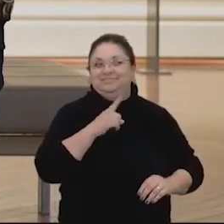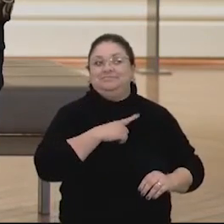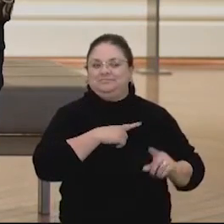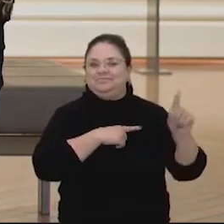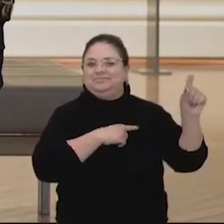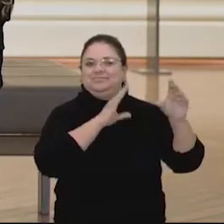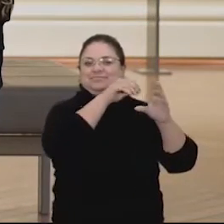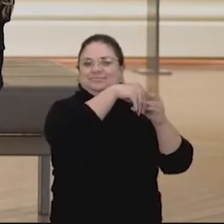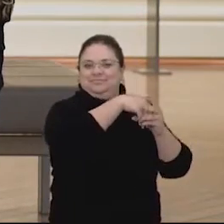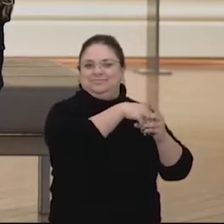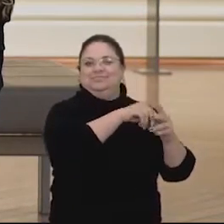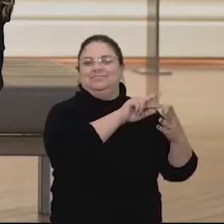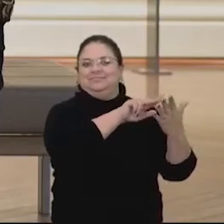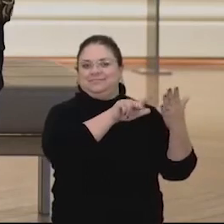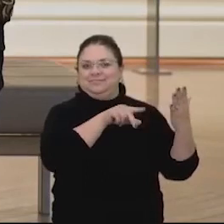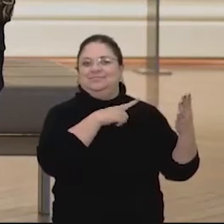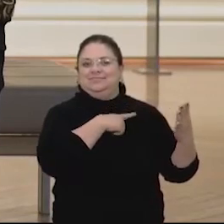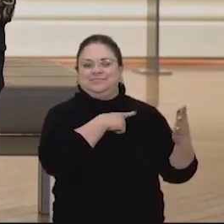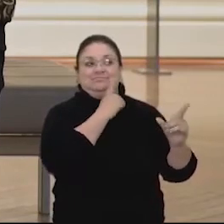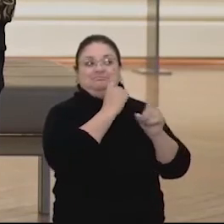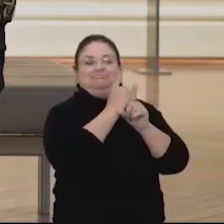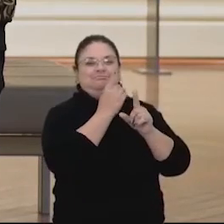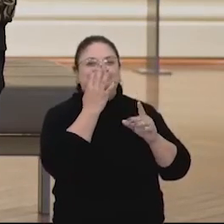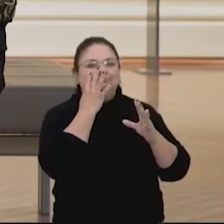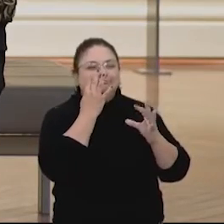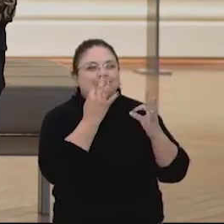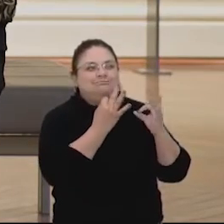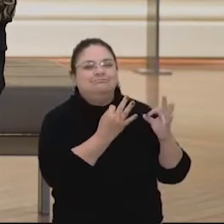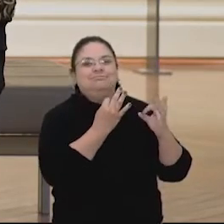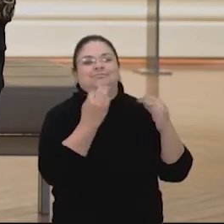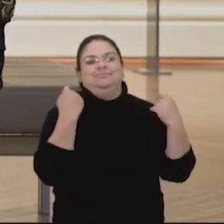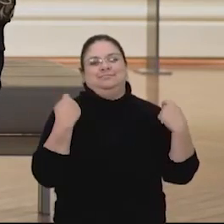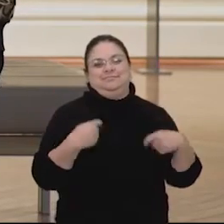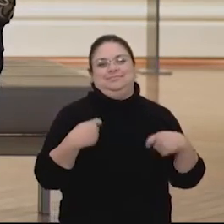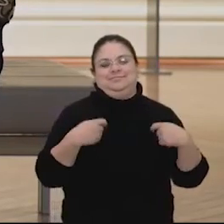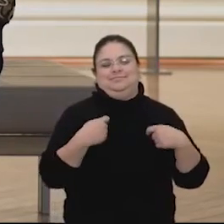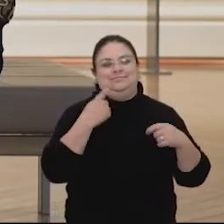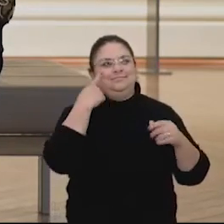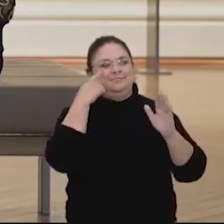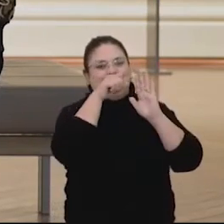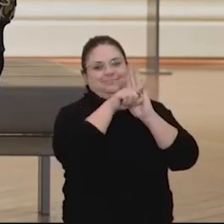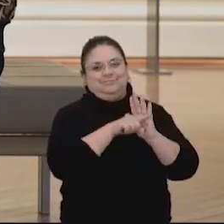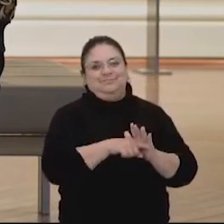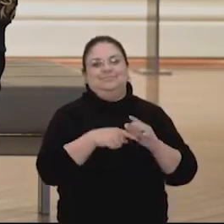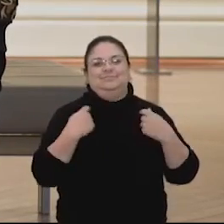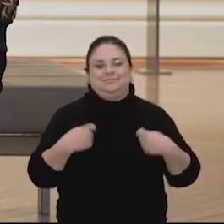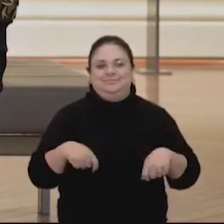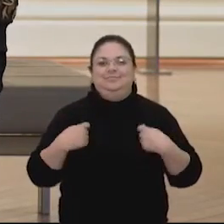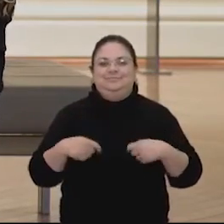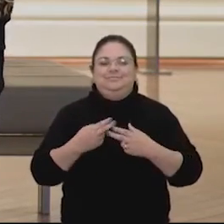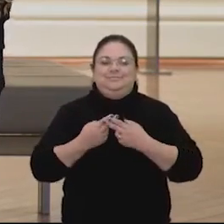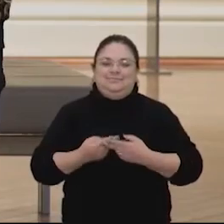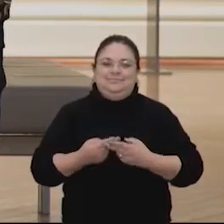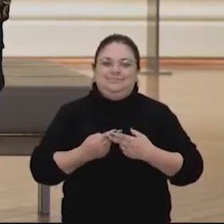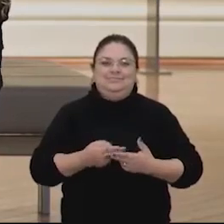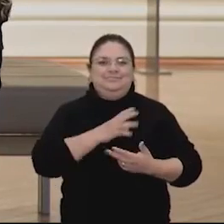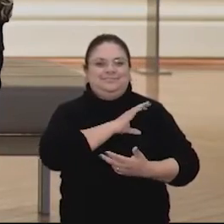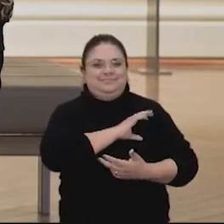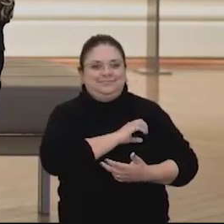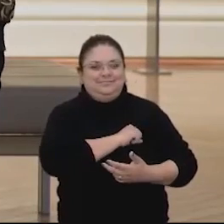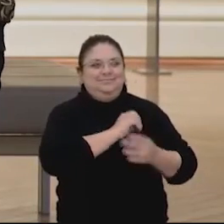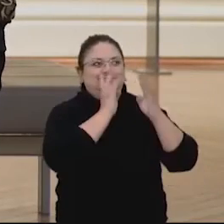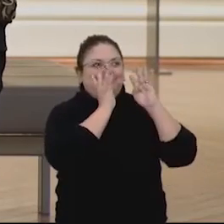interpretadas. basta a gente olhar com um pouquinho mais de atenção, de cuidado, paciência, amor,